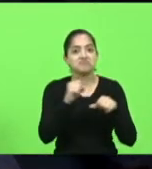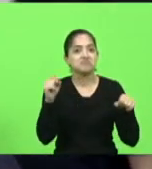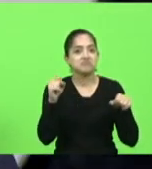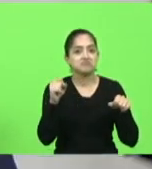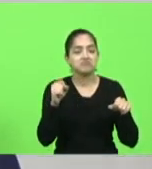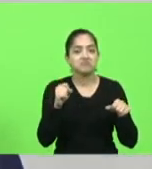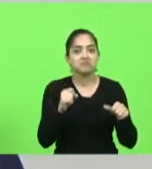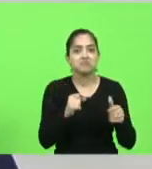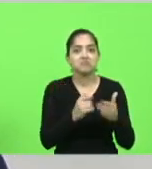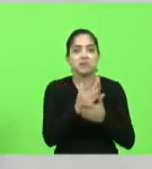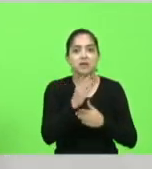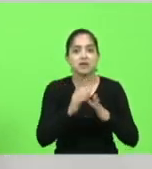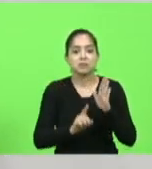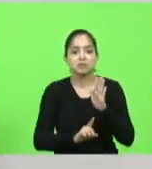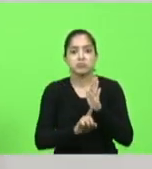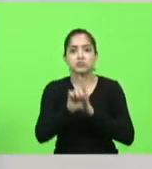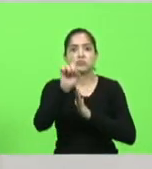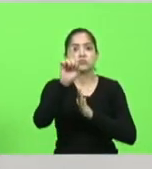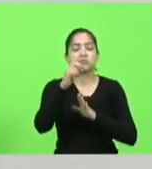pagamento ultrapassar esse limite.